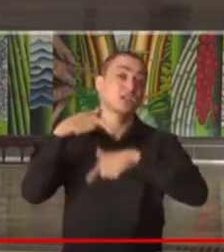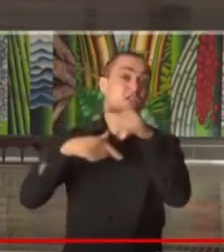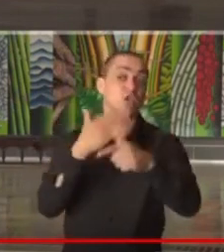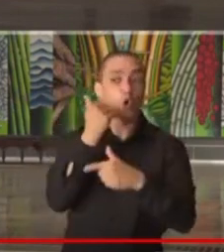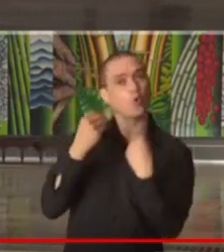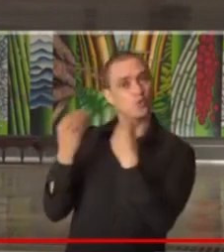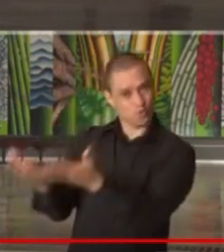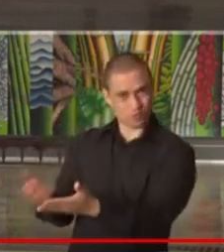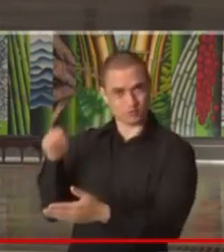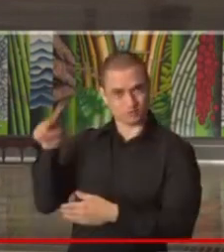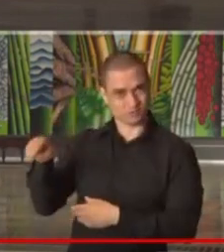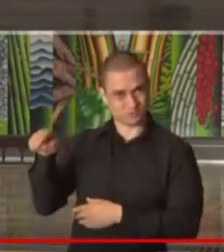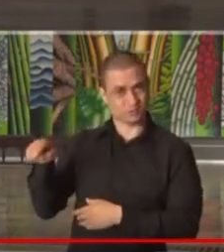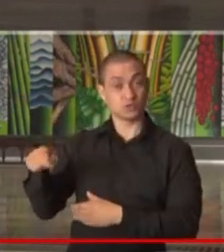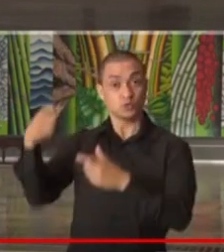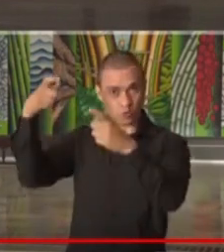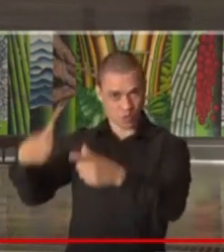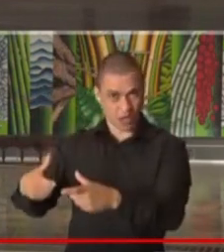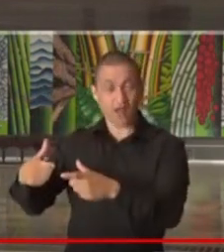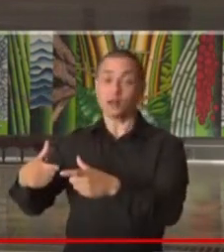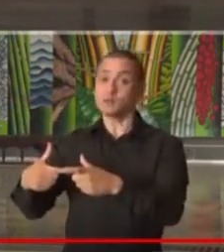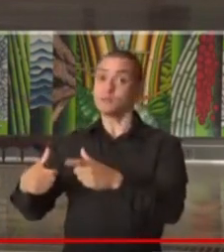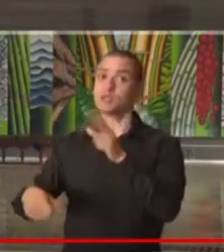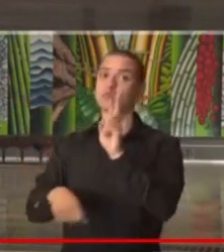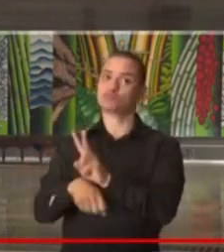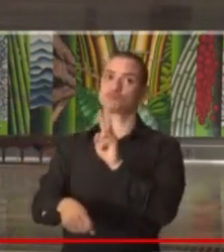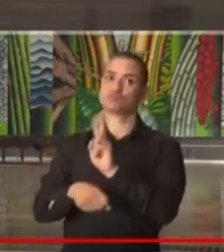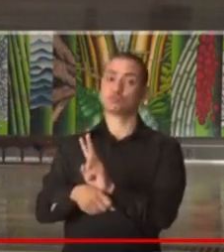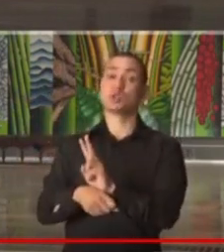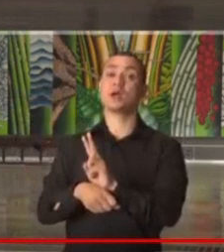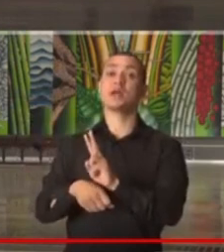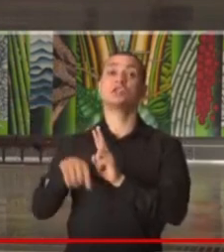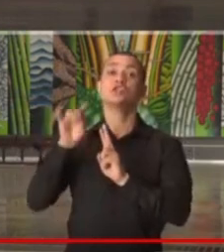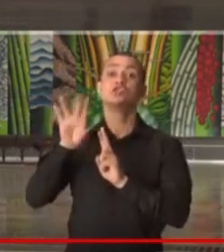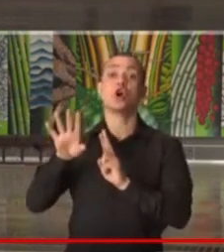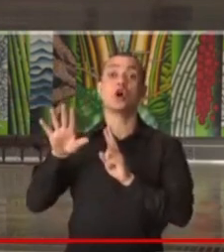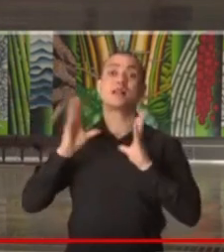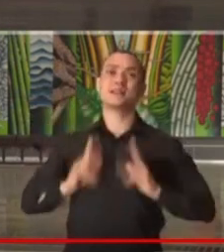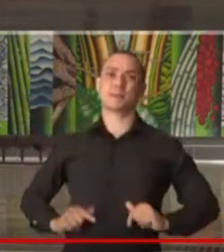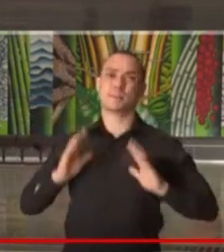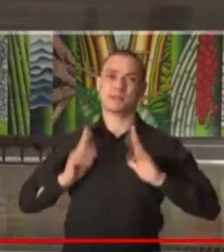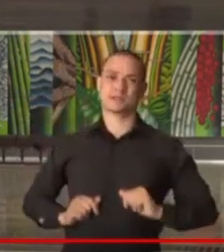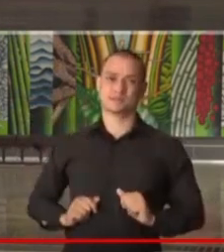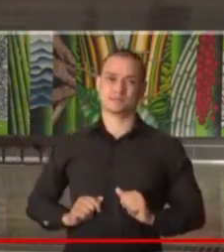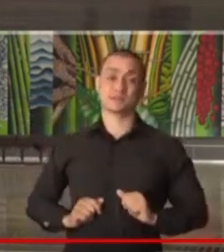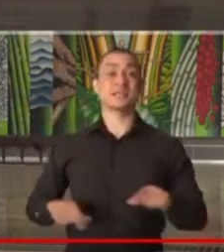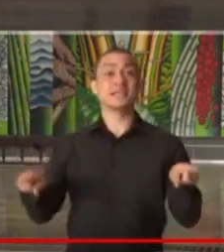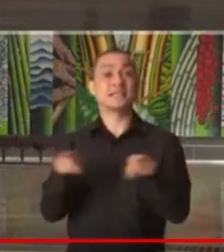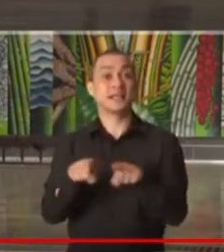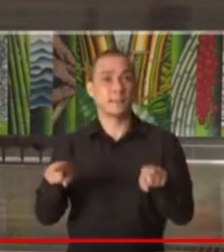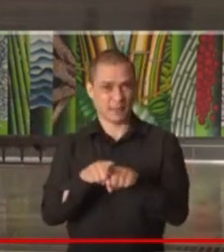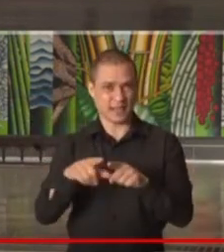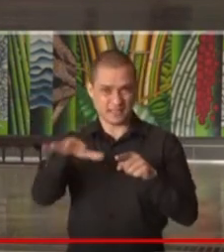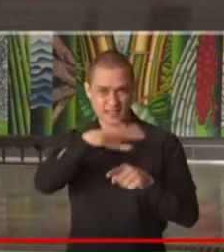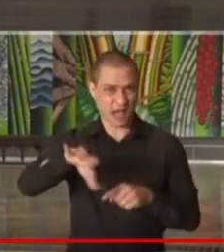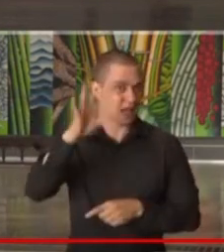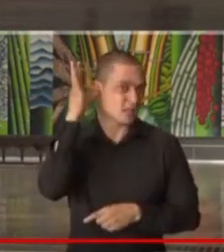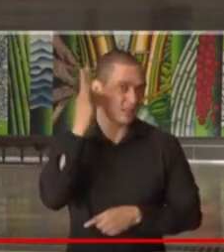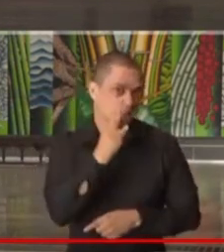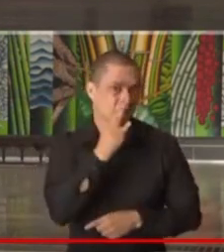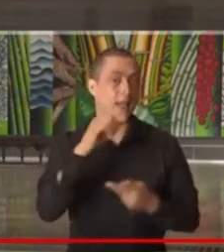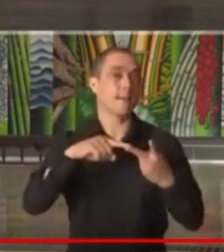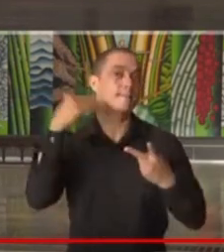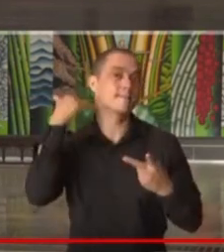alimentação em loco, devem ter do ponto de vista sanitário. E, igualmente, para telemarketing e